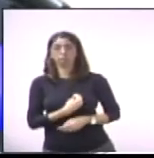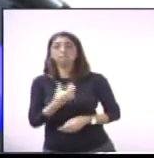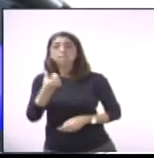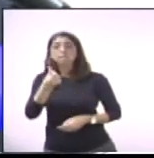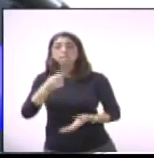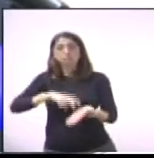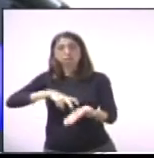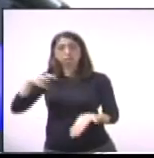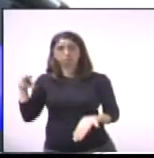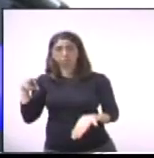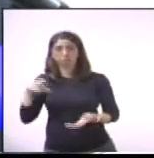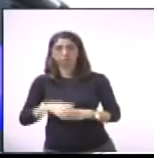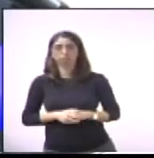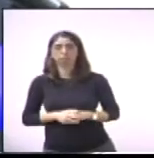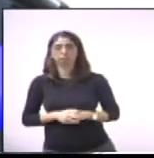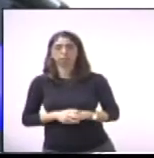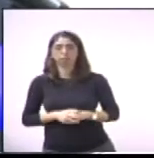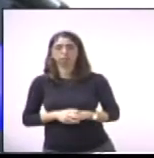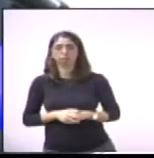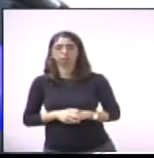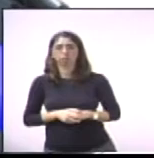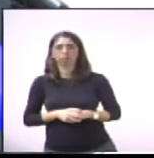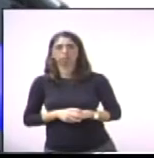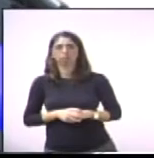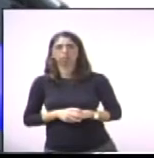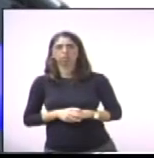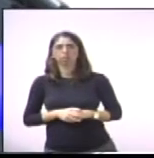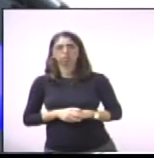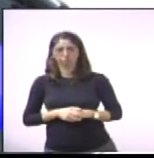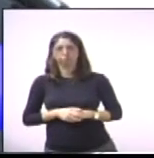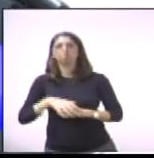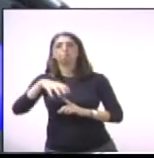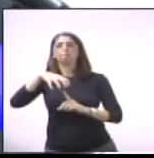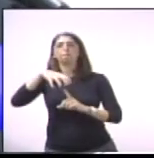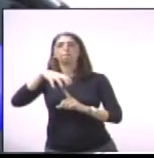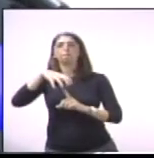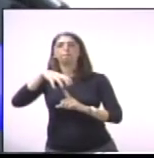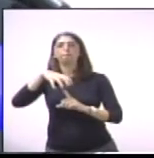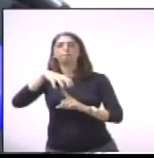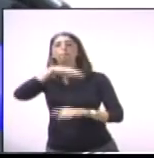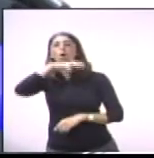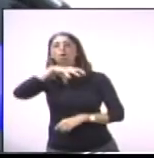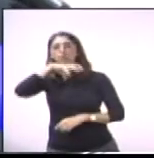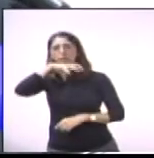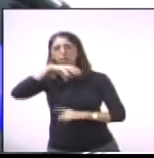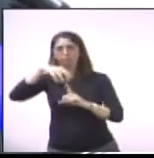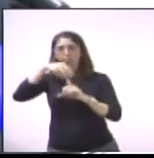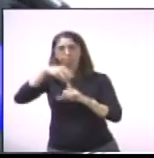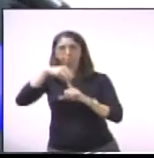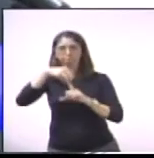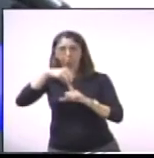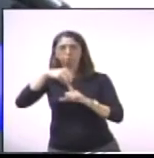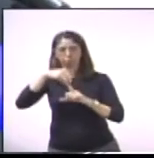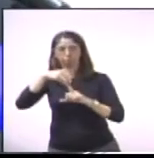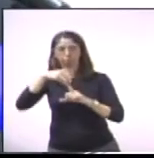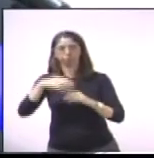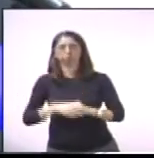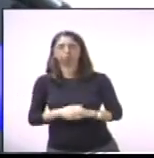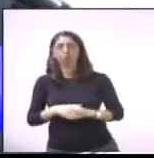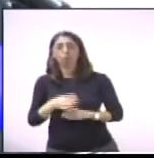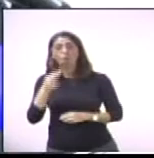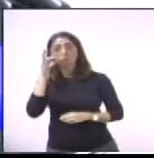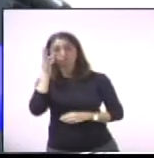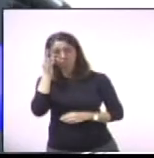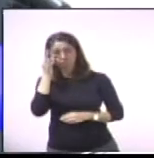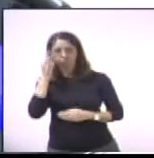manhã ali na saída do transporte universitário e pude presenciar